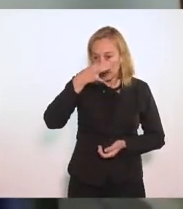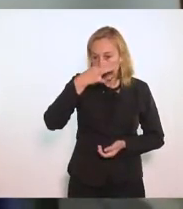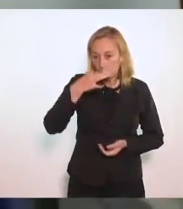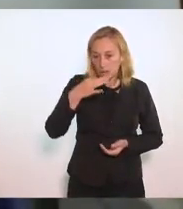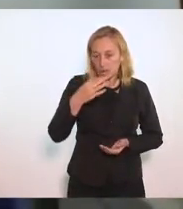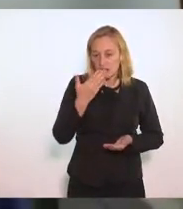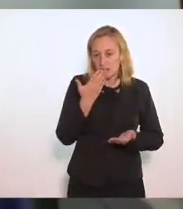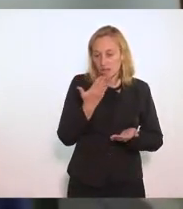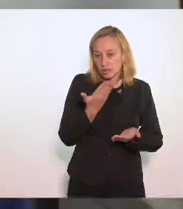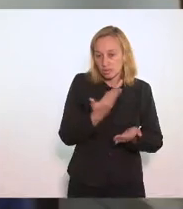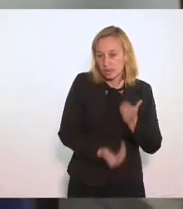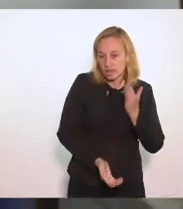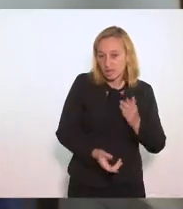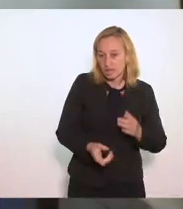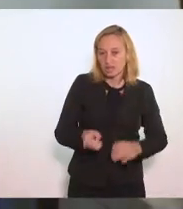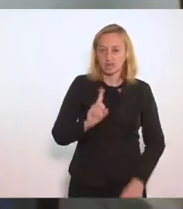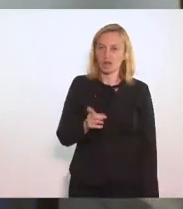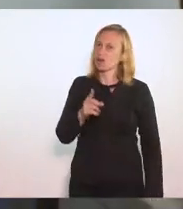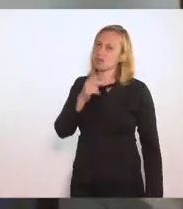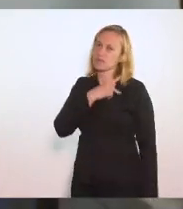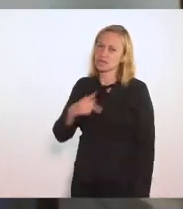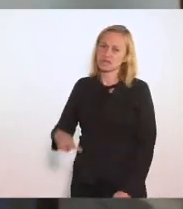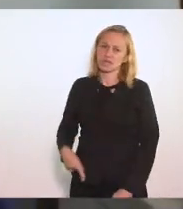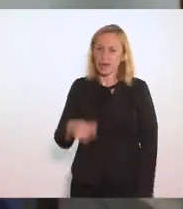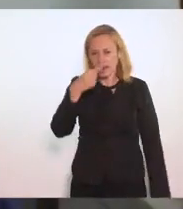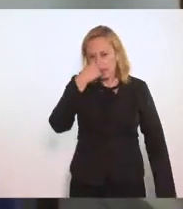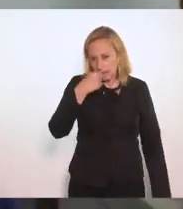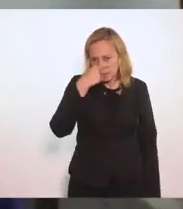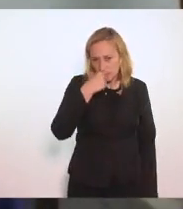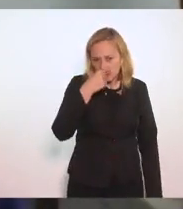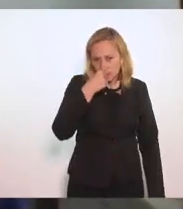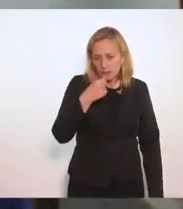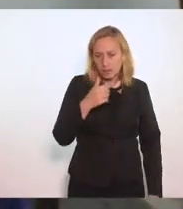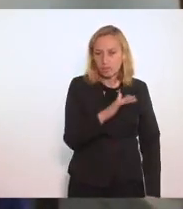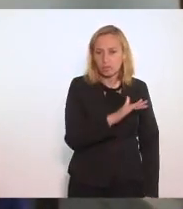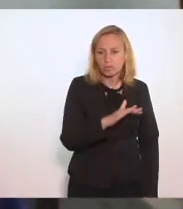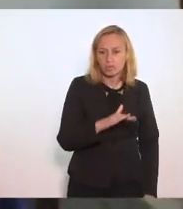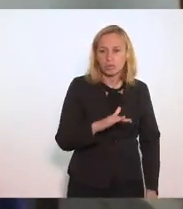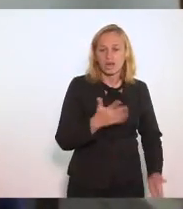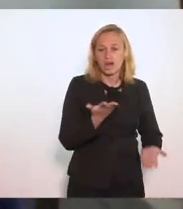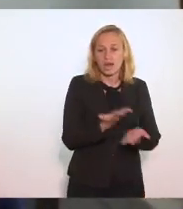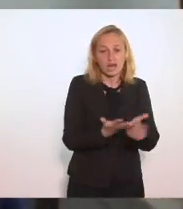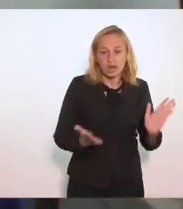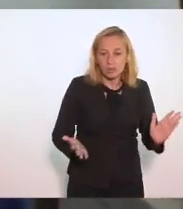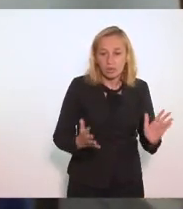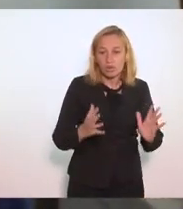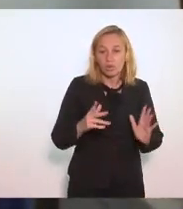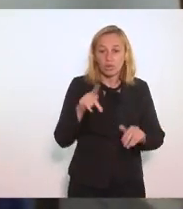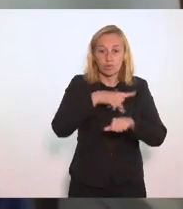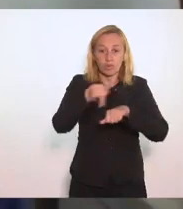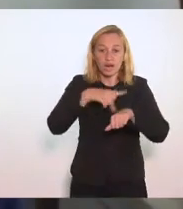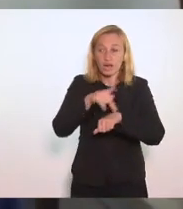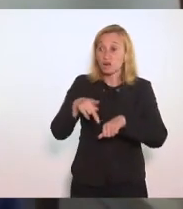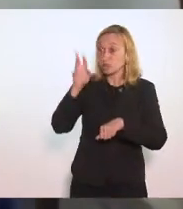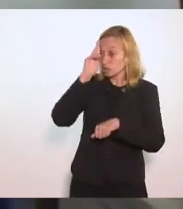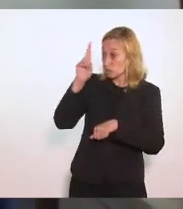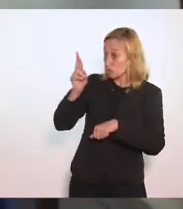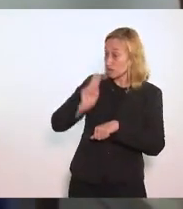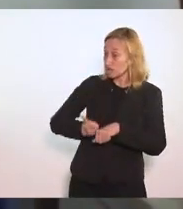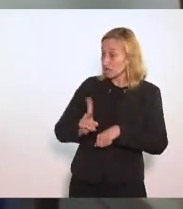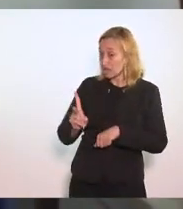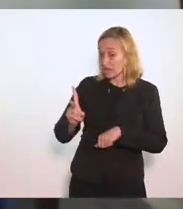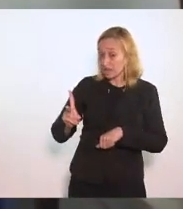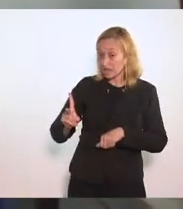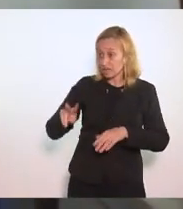derrubá-la Não Presidente A gripezinha Derrubou o país O senhor Segue dançando No